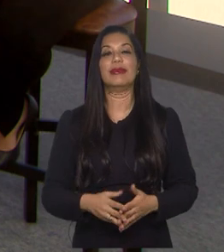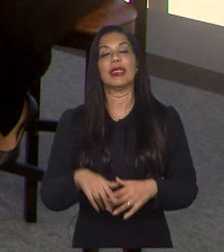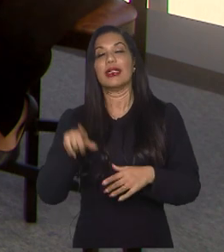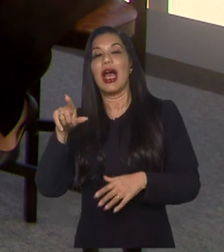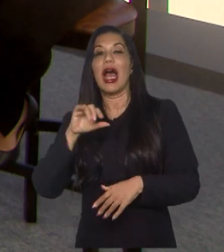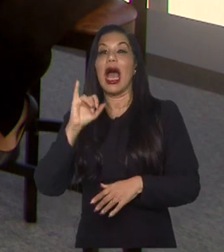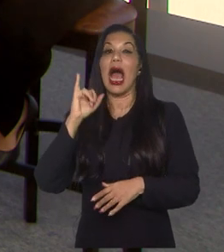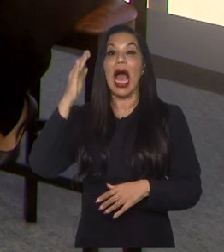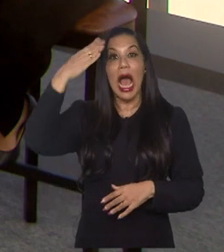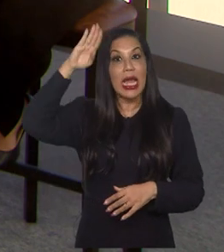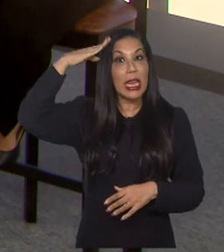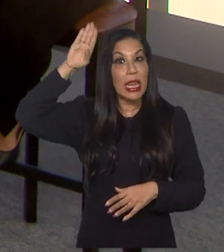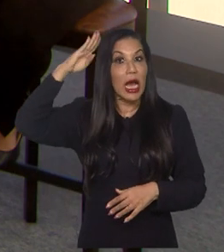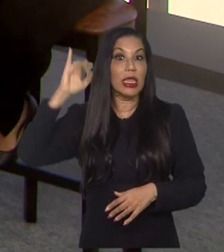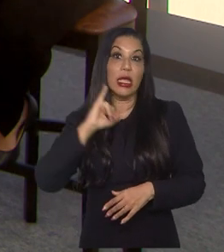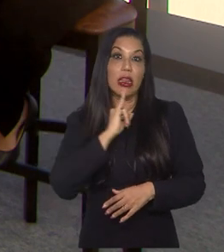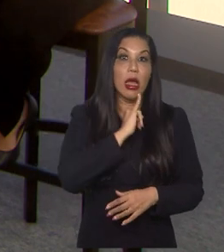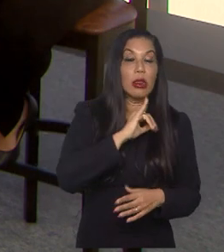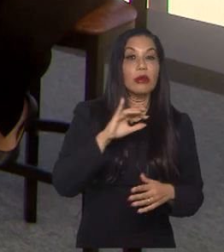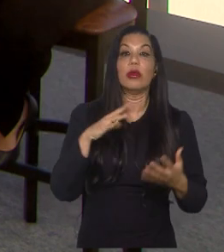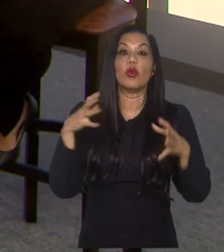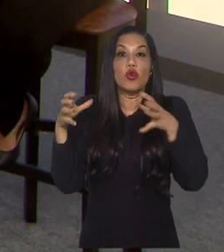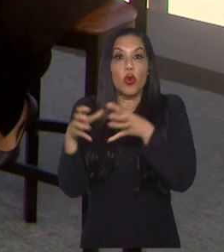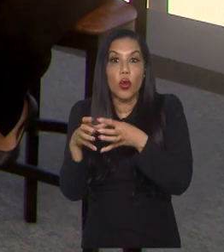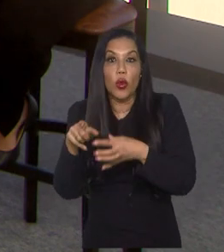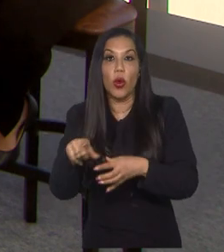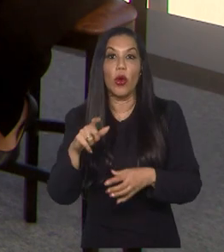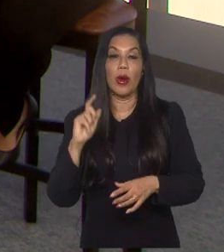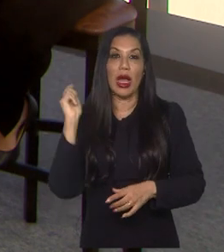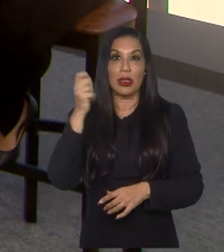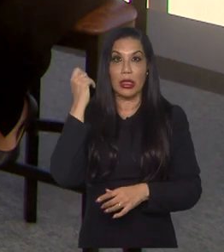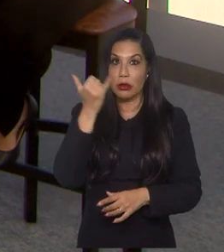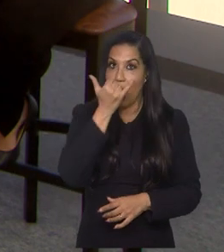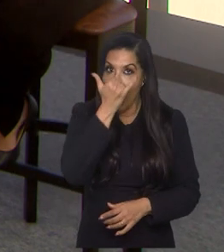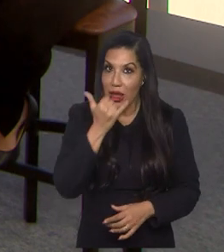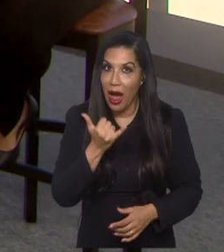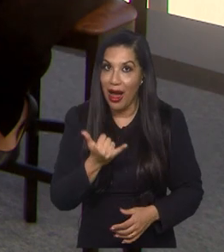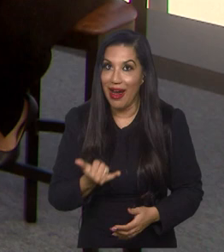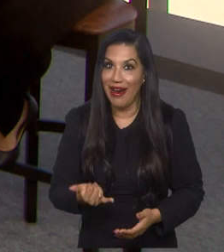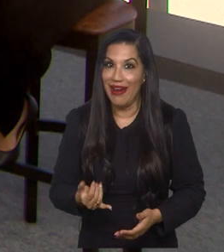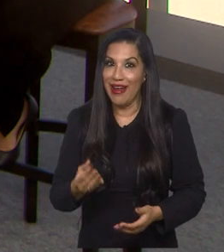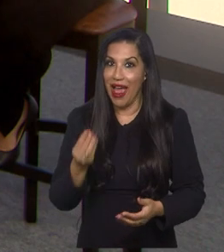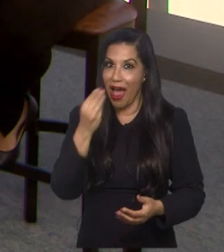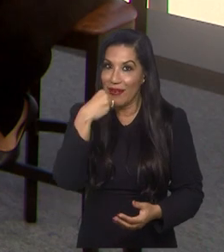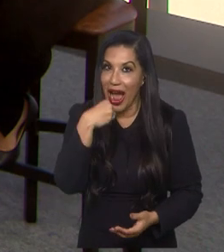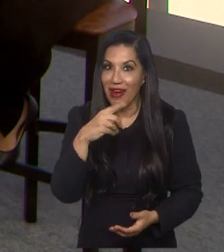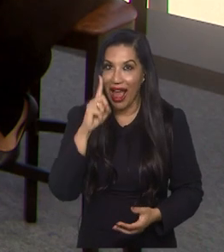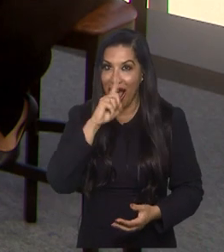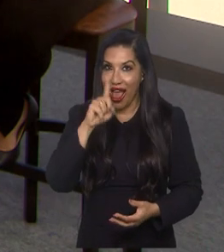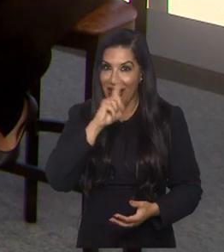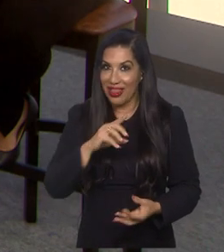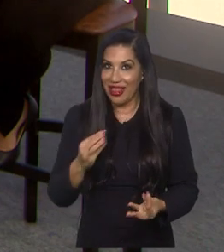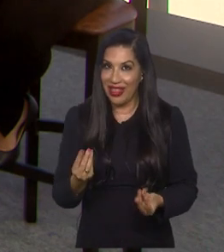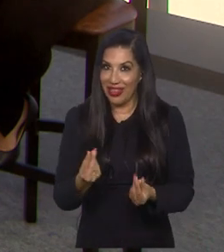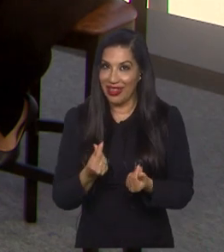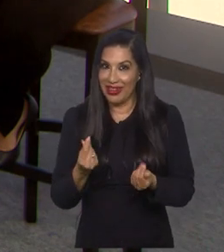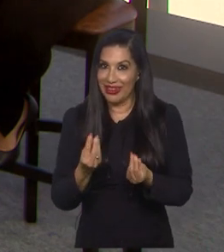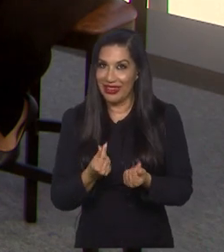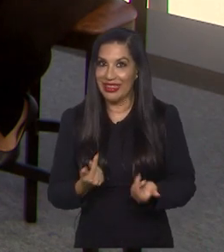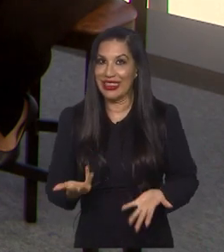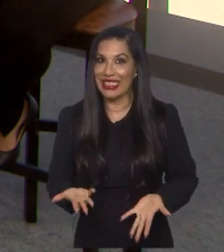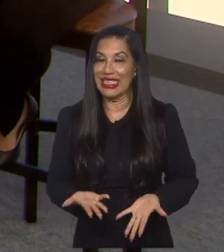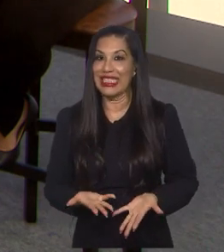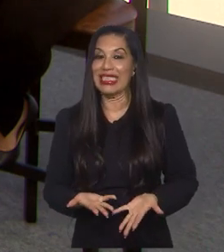Irlanda, nesse grupo, a gente pode dizer que é a seleção azarão? É o mais frágil? É a estreante, né?